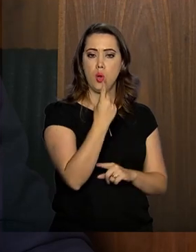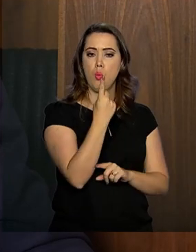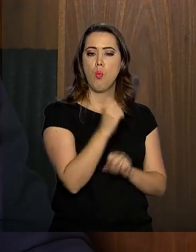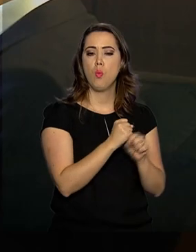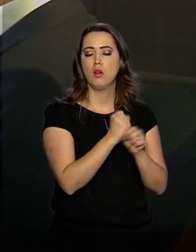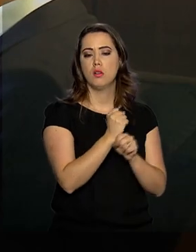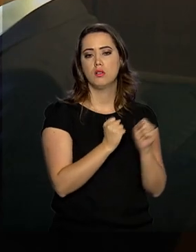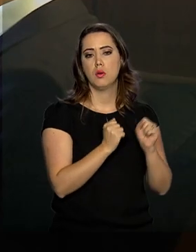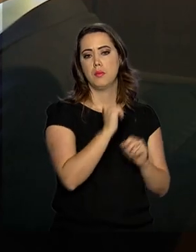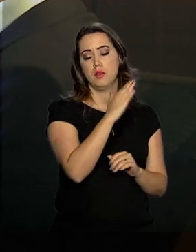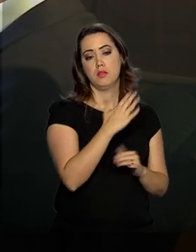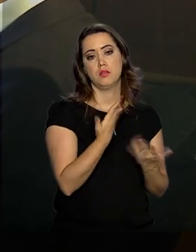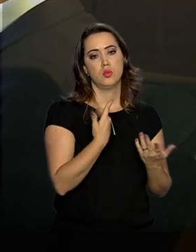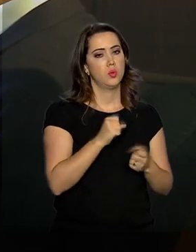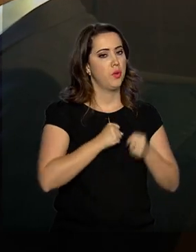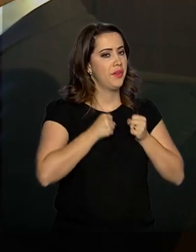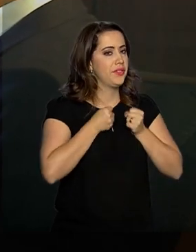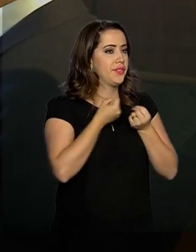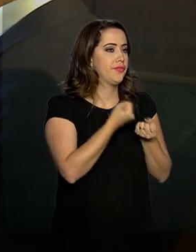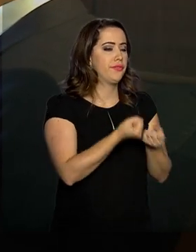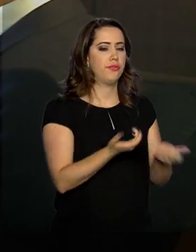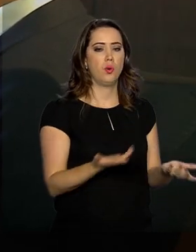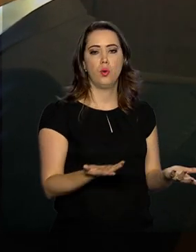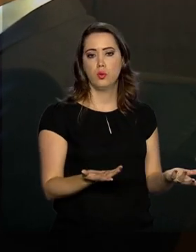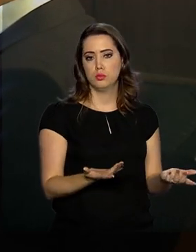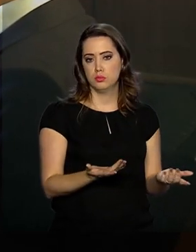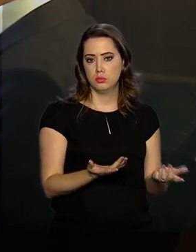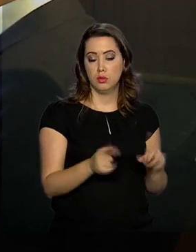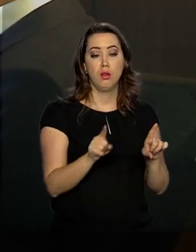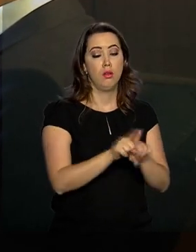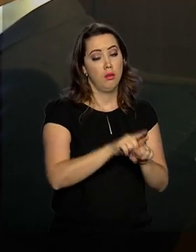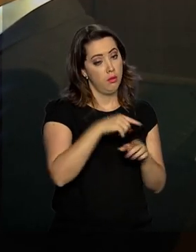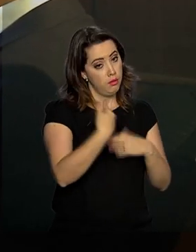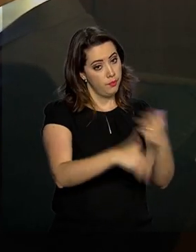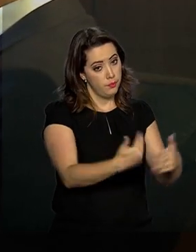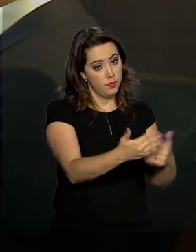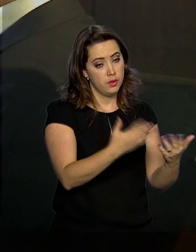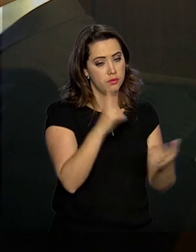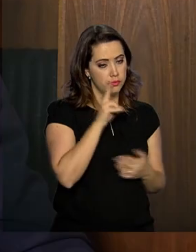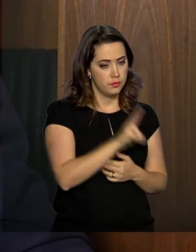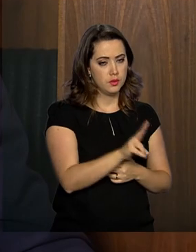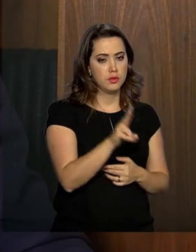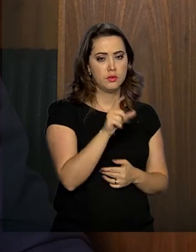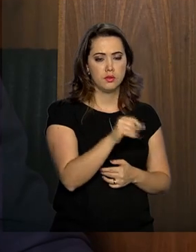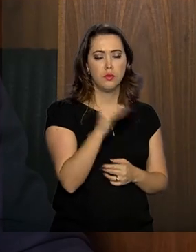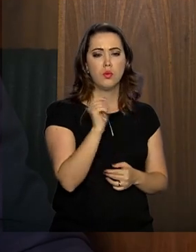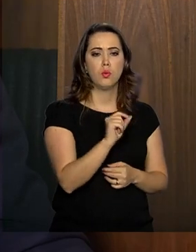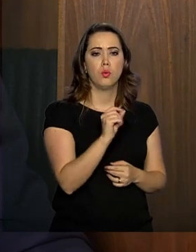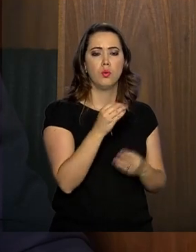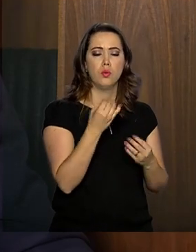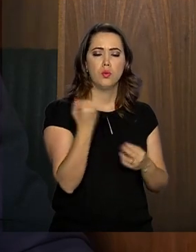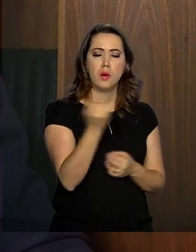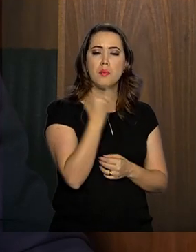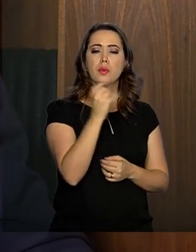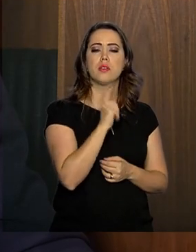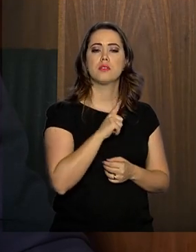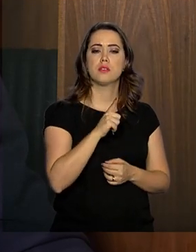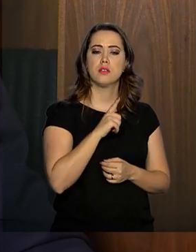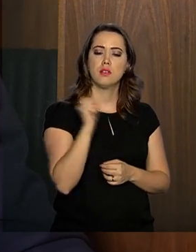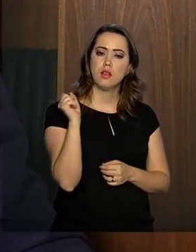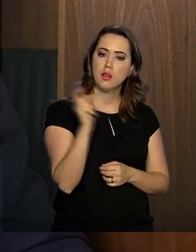mais, provavelmente, que não é um esforço tão considerável, levando em conta o que está em jogo, ou a